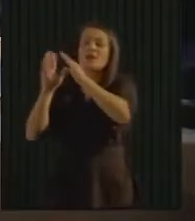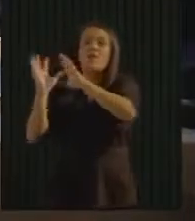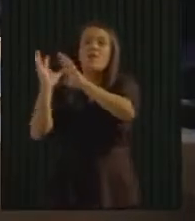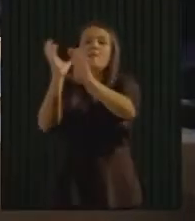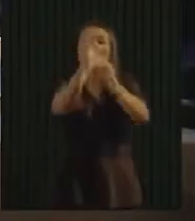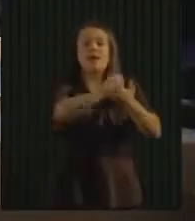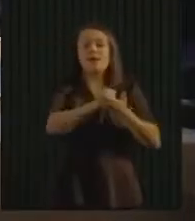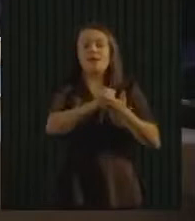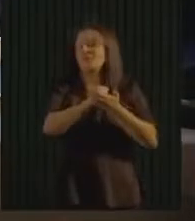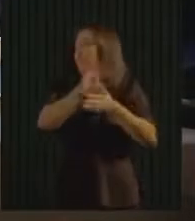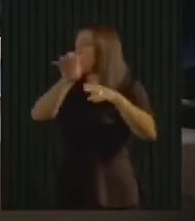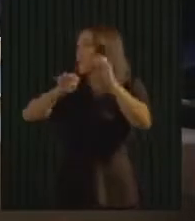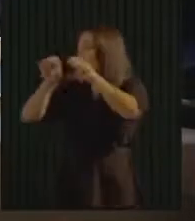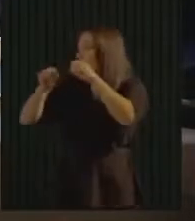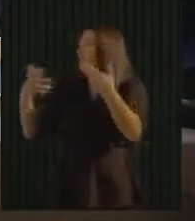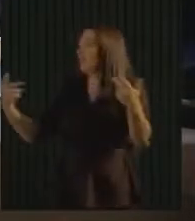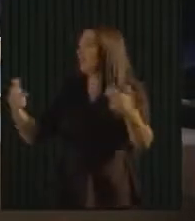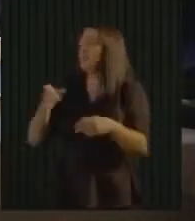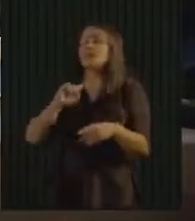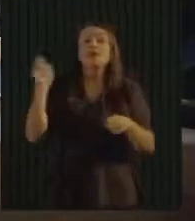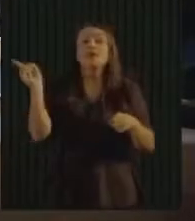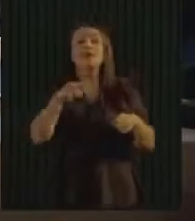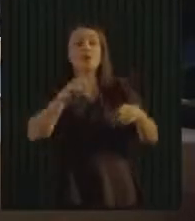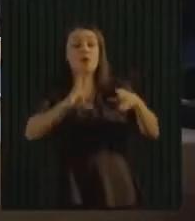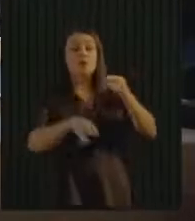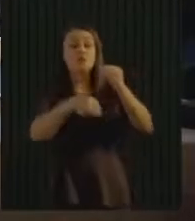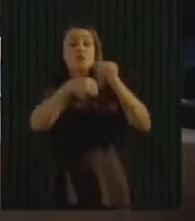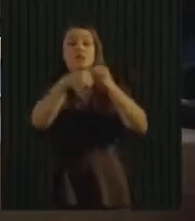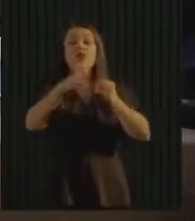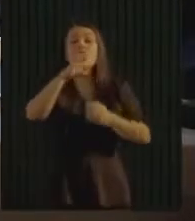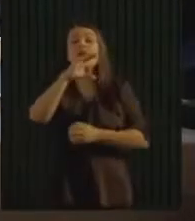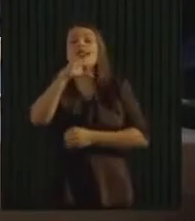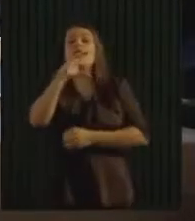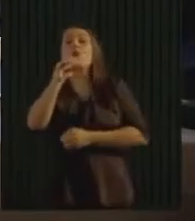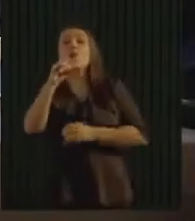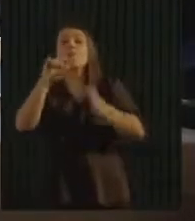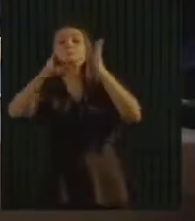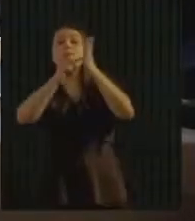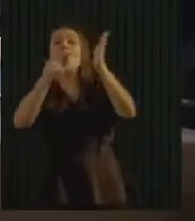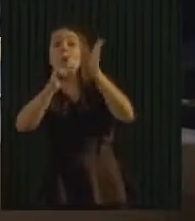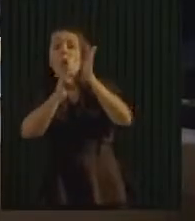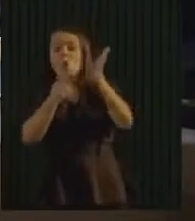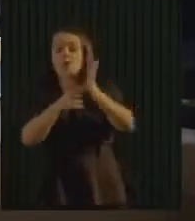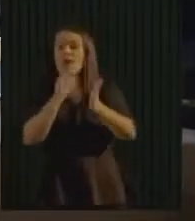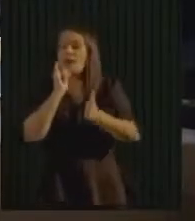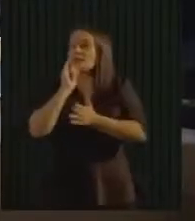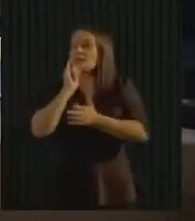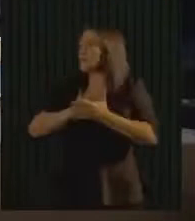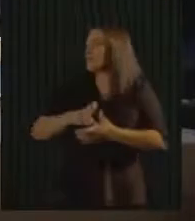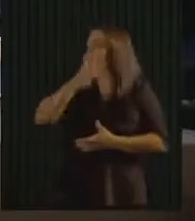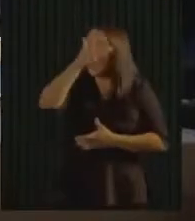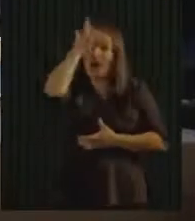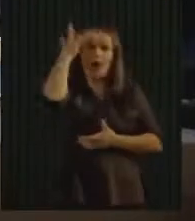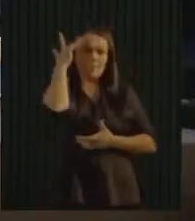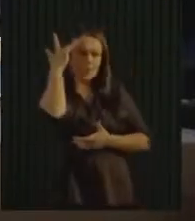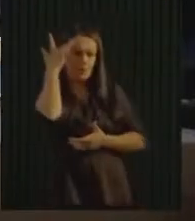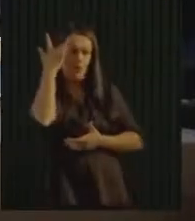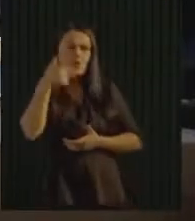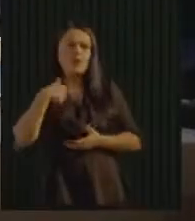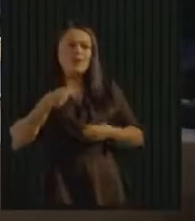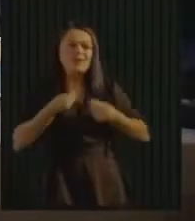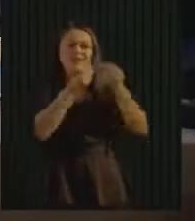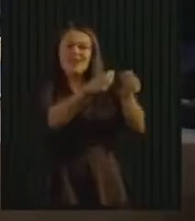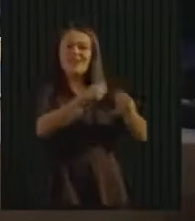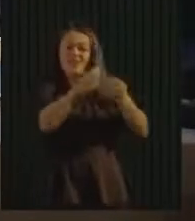E também para complementar todo esse processo, a rede de ecopontos, que a gente já tem um programa estabelecido, e com algumas